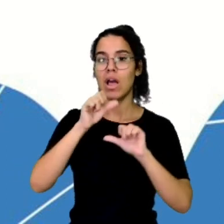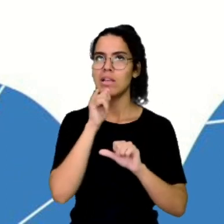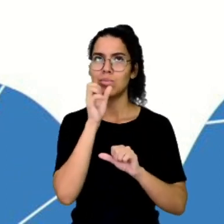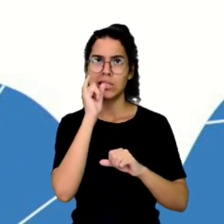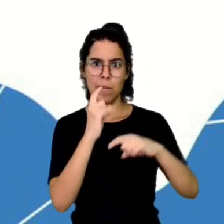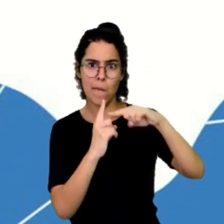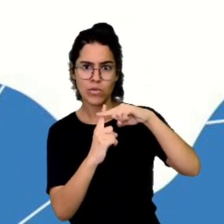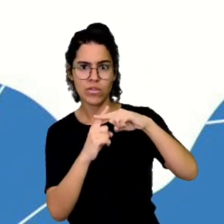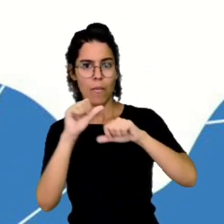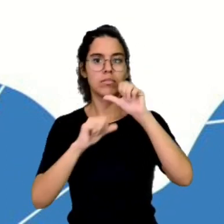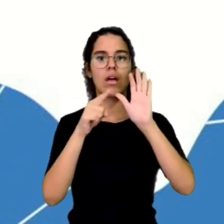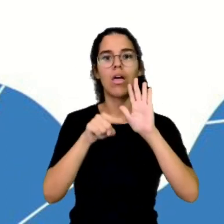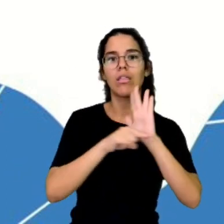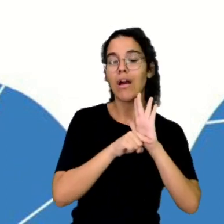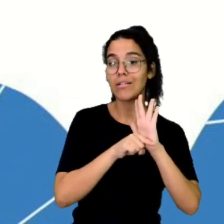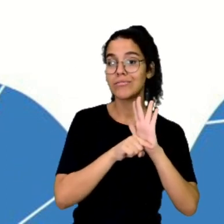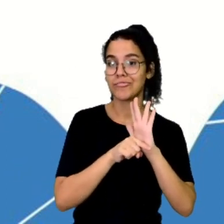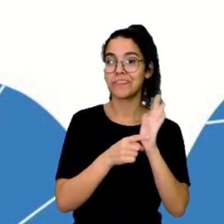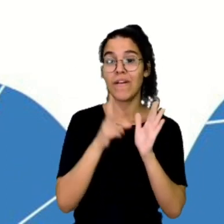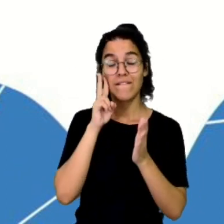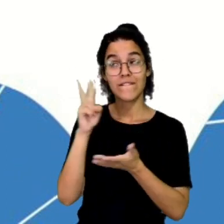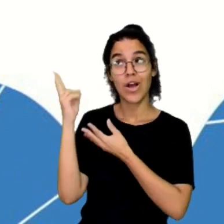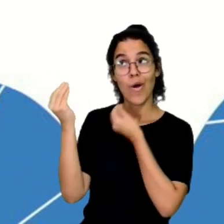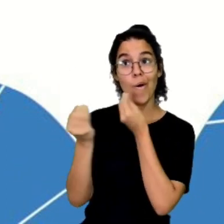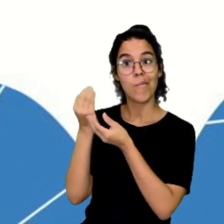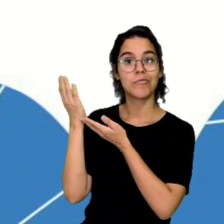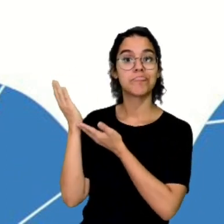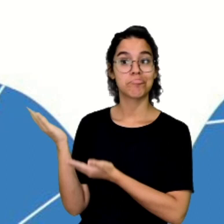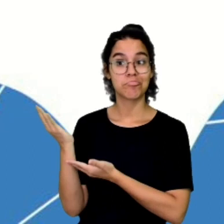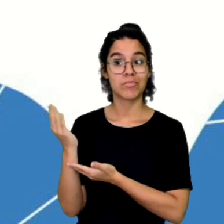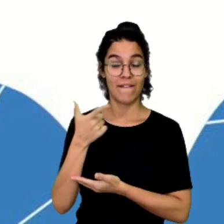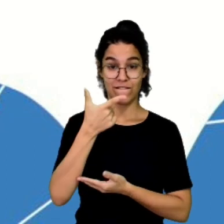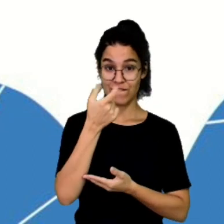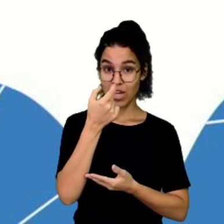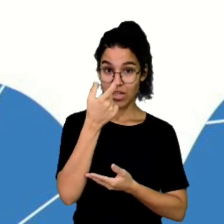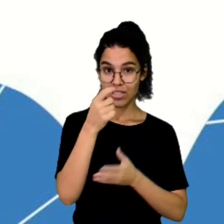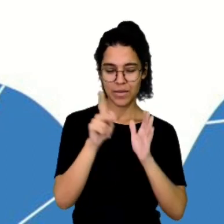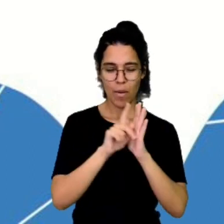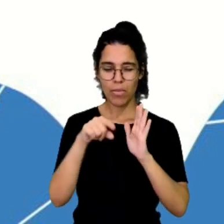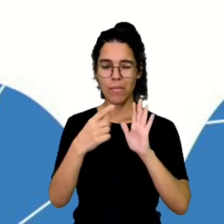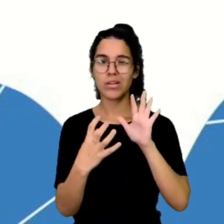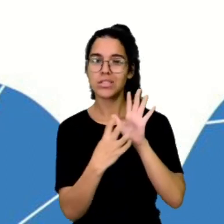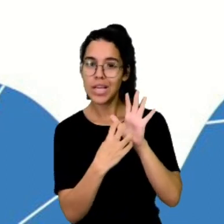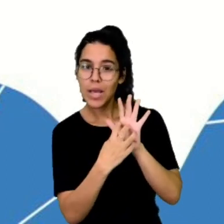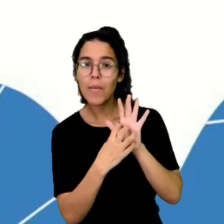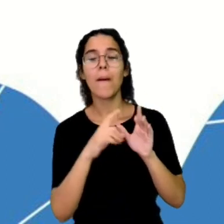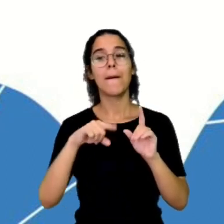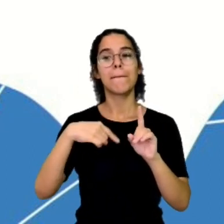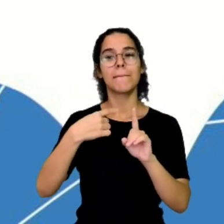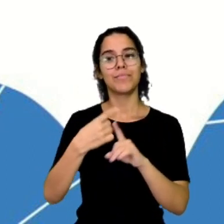vai negativo. Então, a gente fica assim, gente. Somente com 20 antes do sinal de menor ou igual e do outro lado